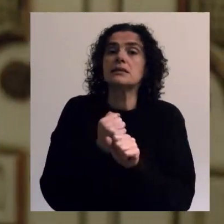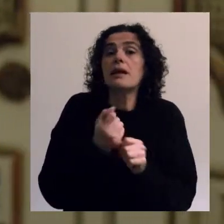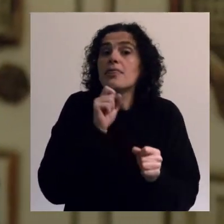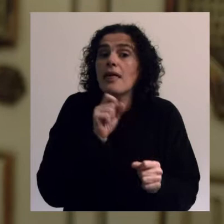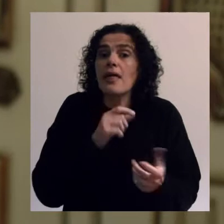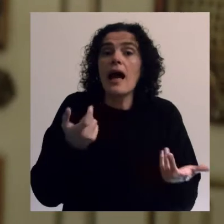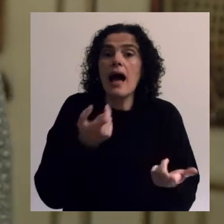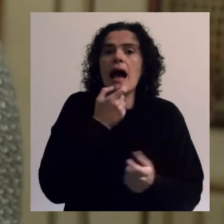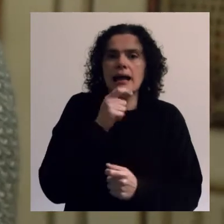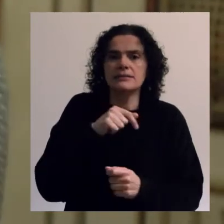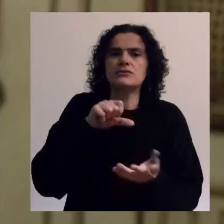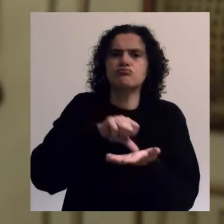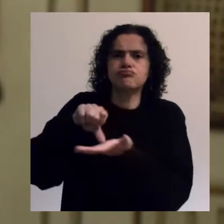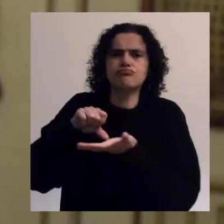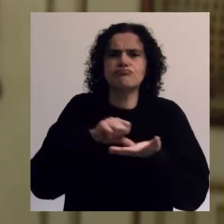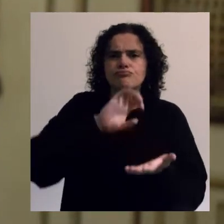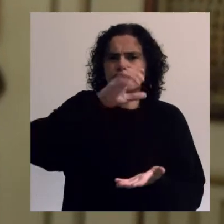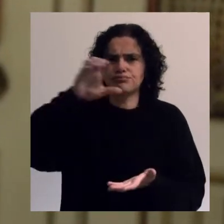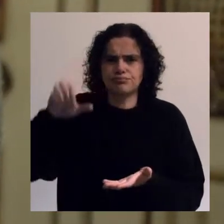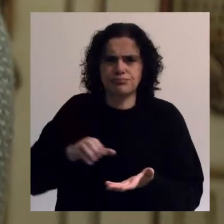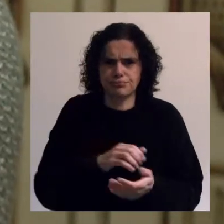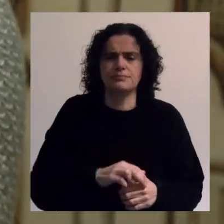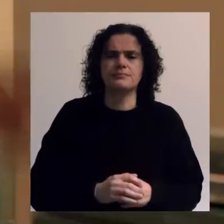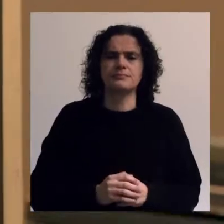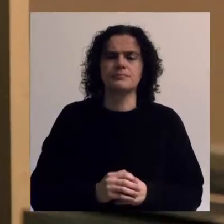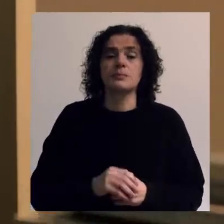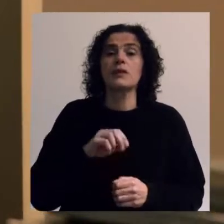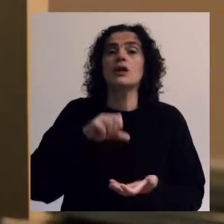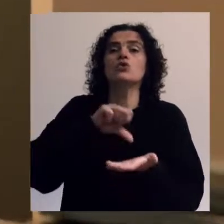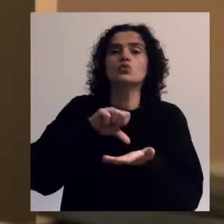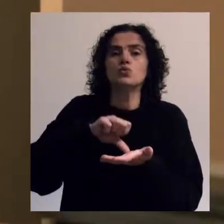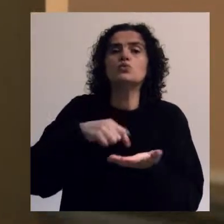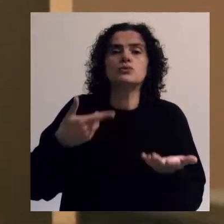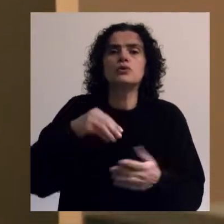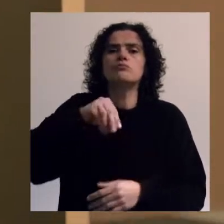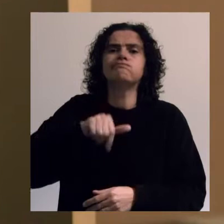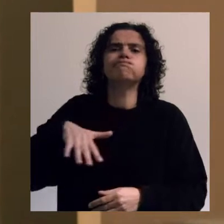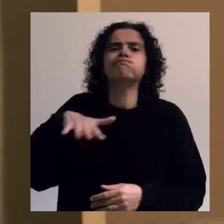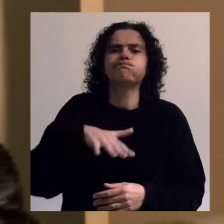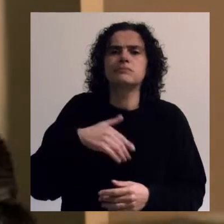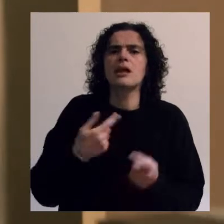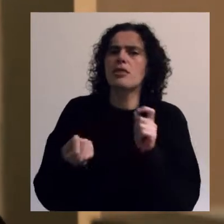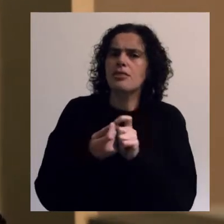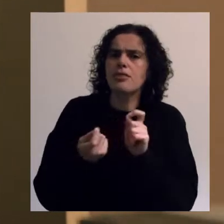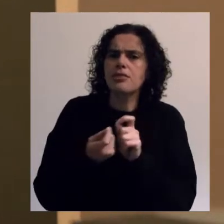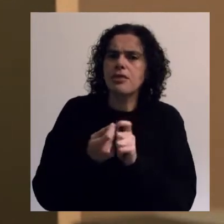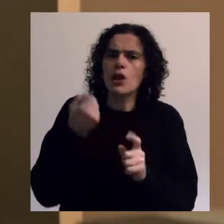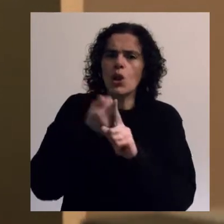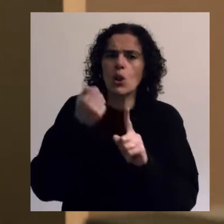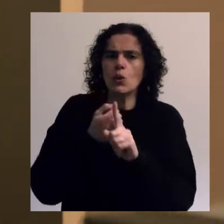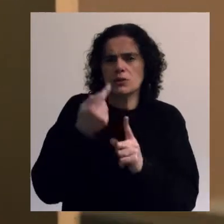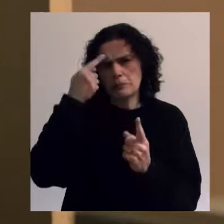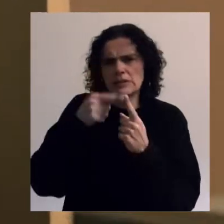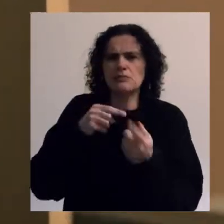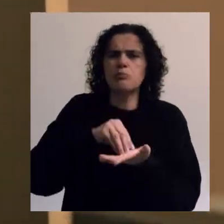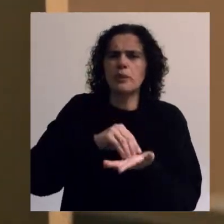trabalho só é possível porque temos núcleos distritais em cada território. Os núcleos são os locais de proximidade, de